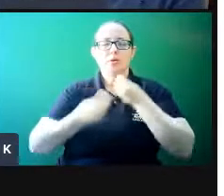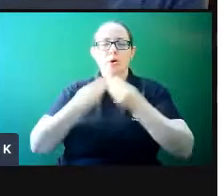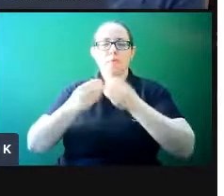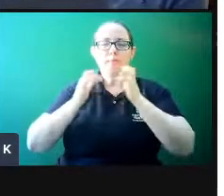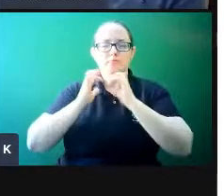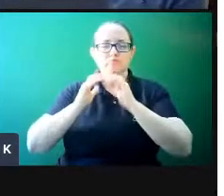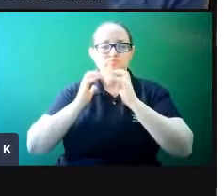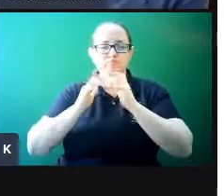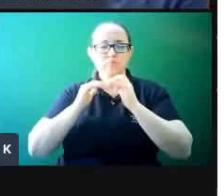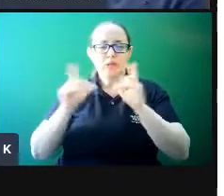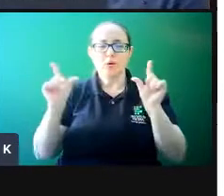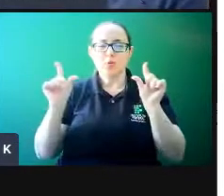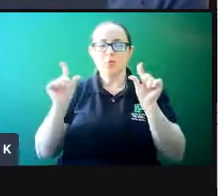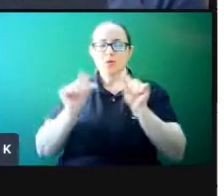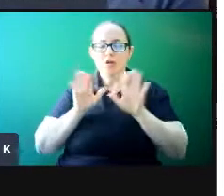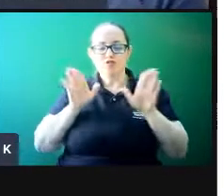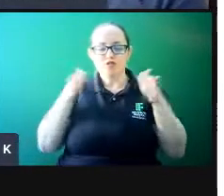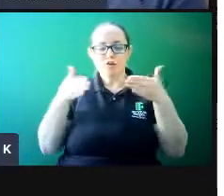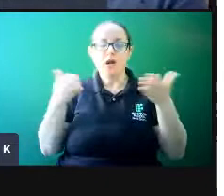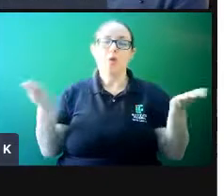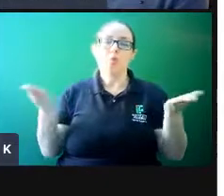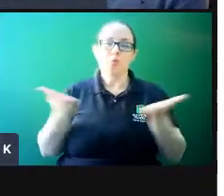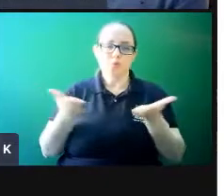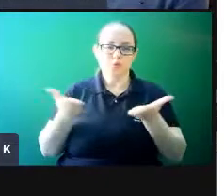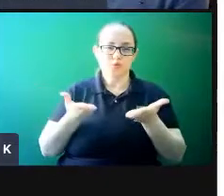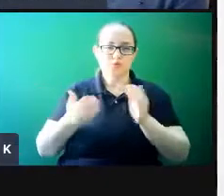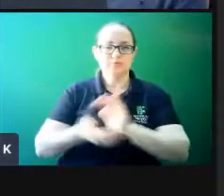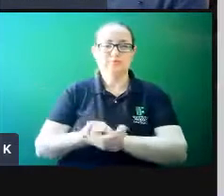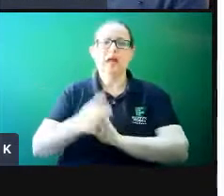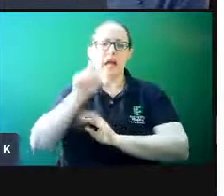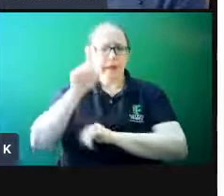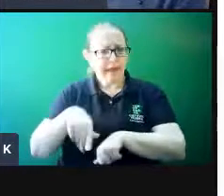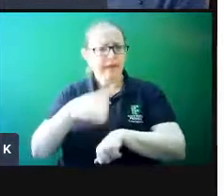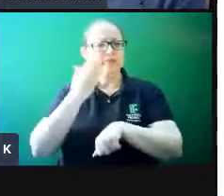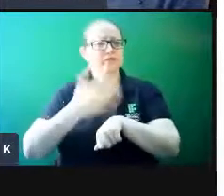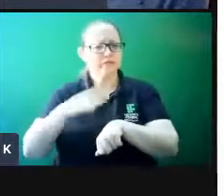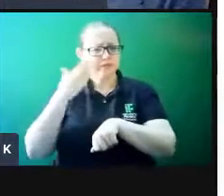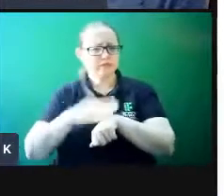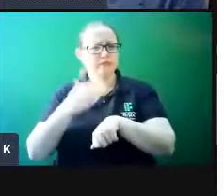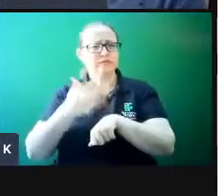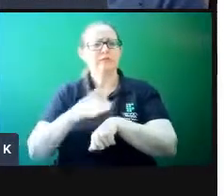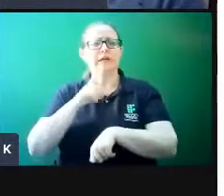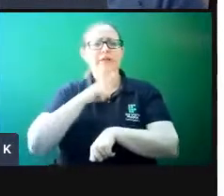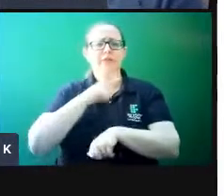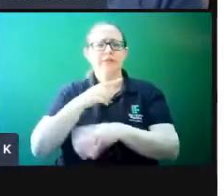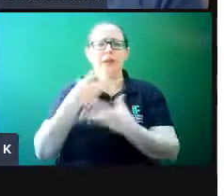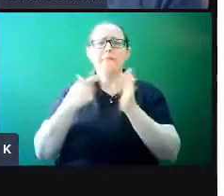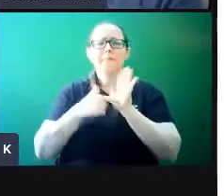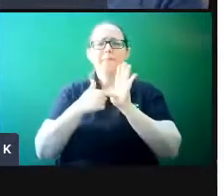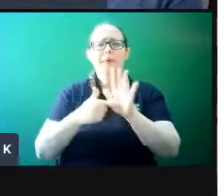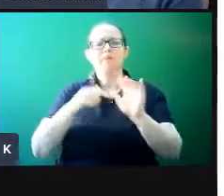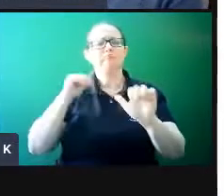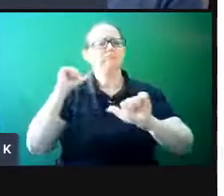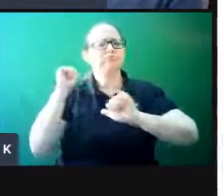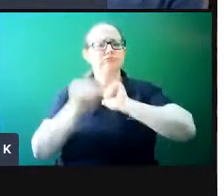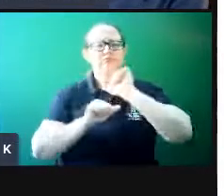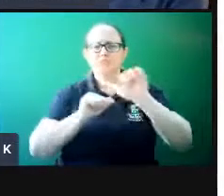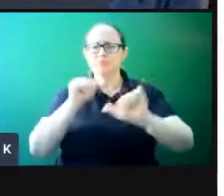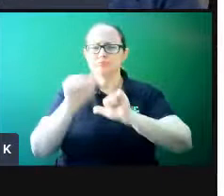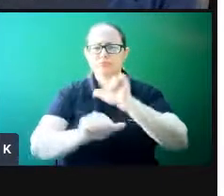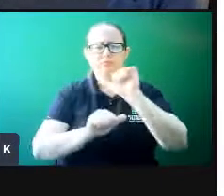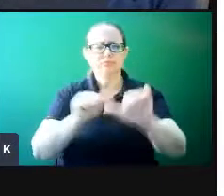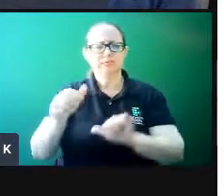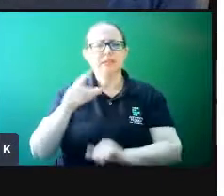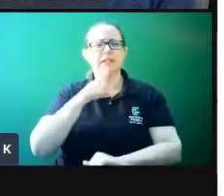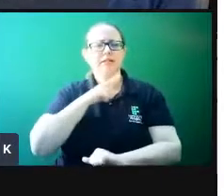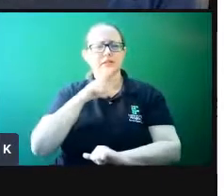pensamentos e se focar no momento presente. E é um treino mesmo que gera diversas transformações cerebrais. Esse